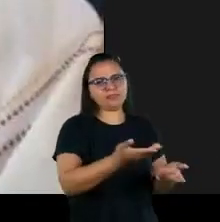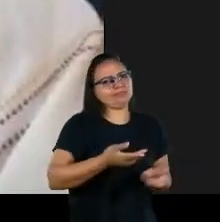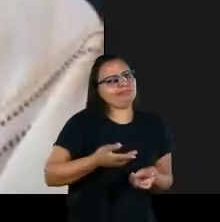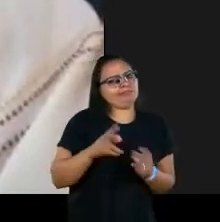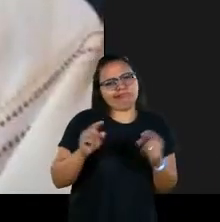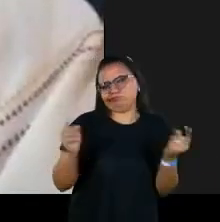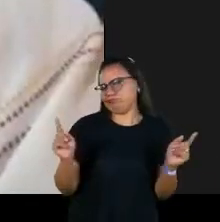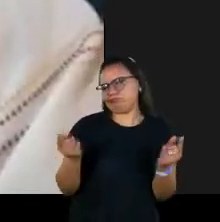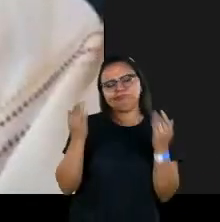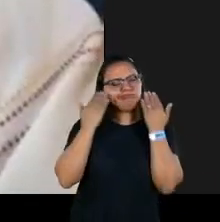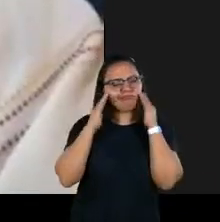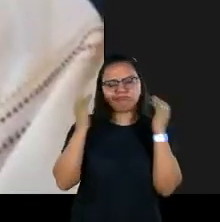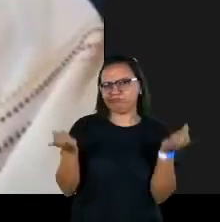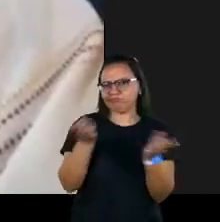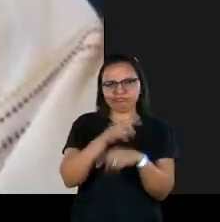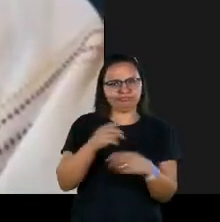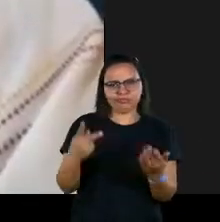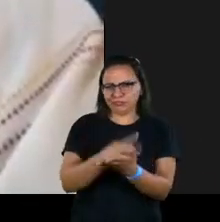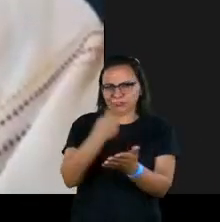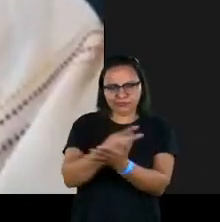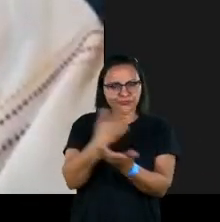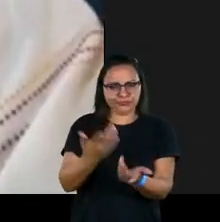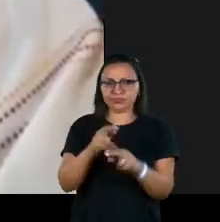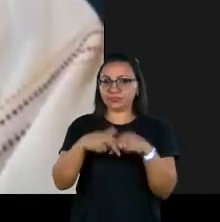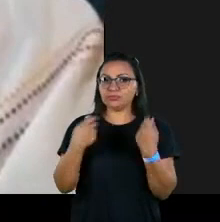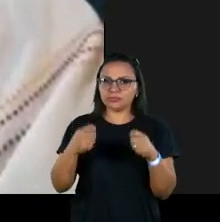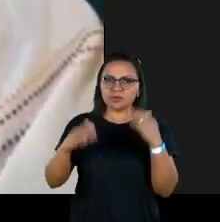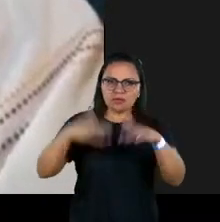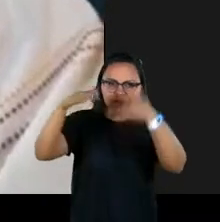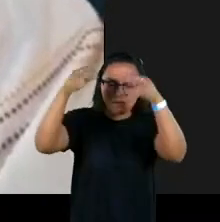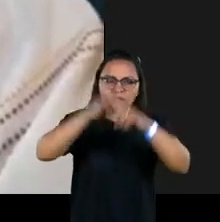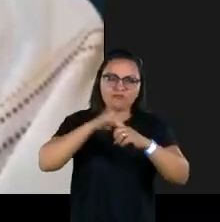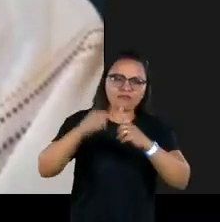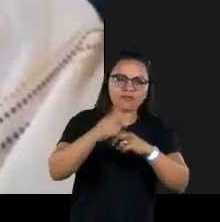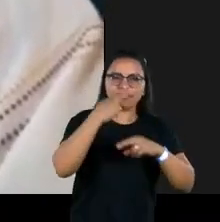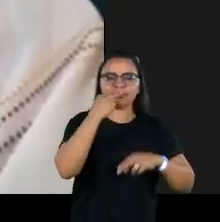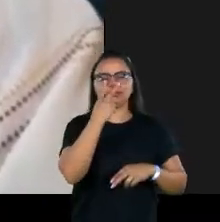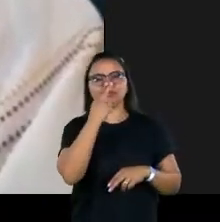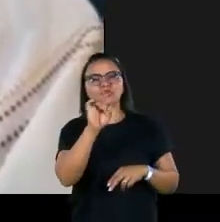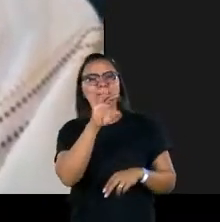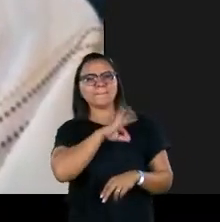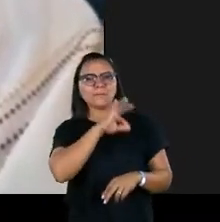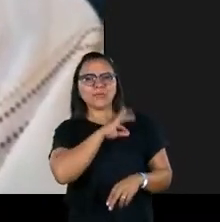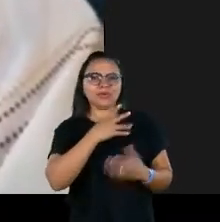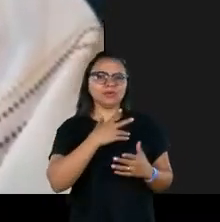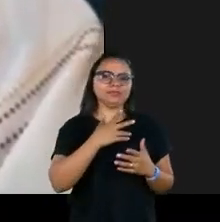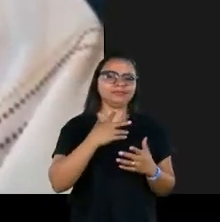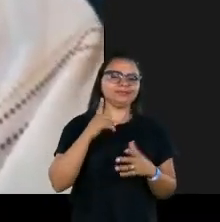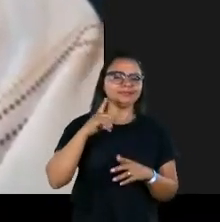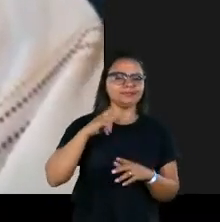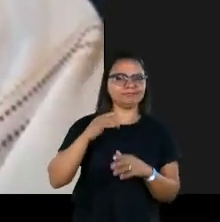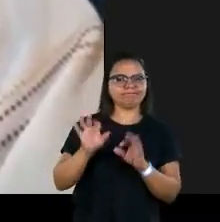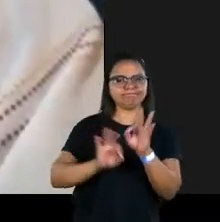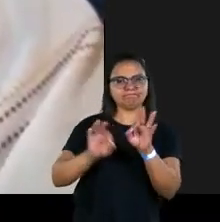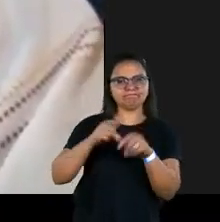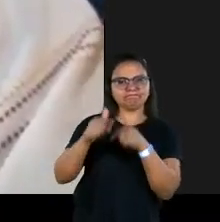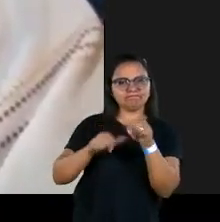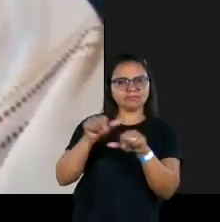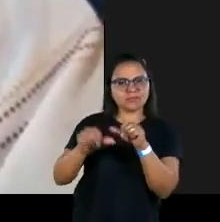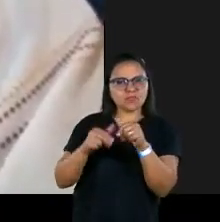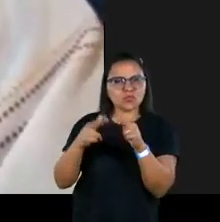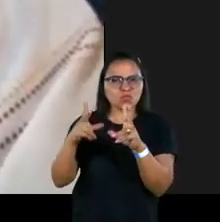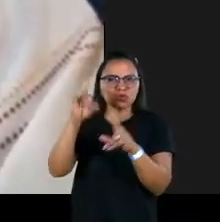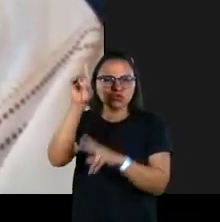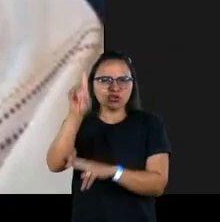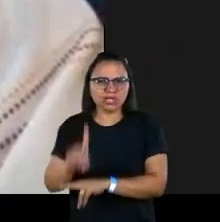concepção avançando no Brasil, a questão social virando um caso de polícia e dentro disso há um desmonte de tudo que cheirar a